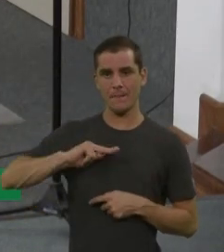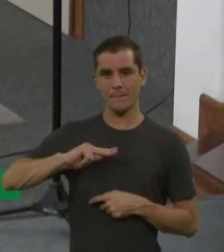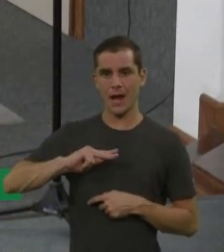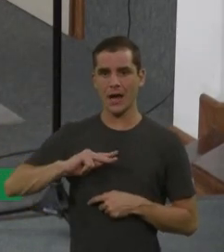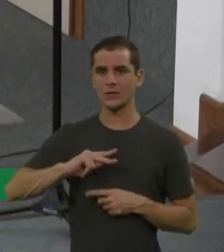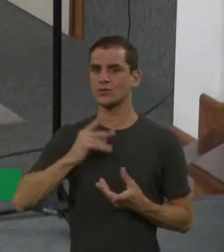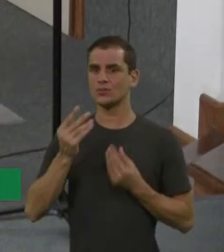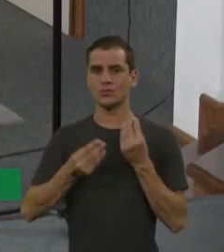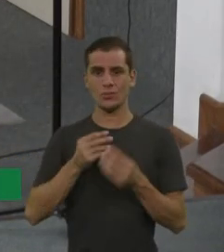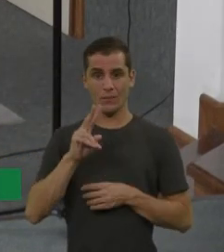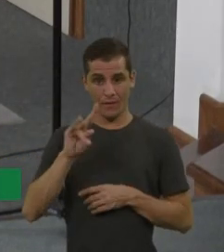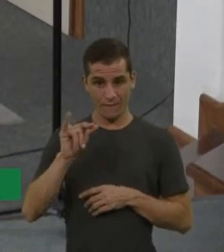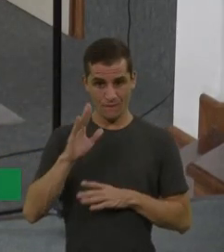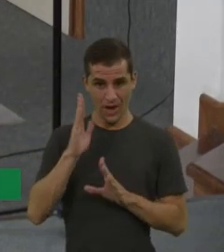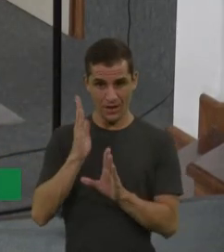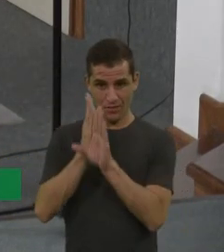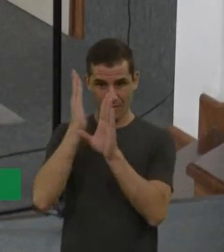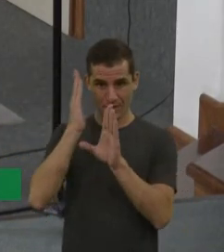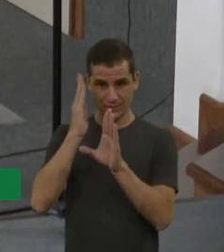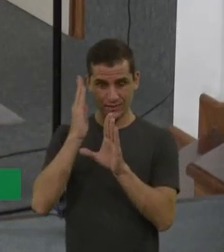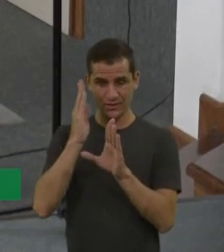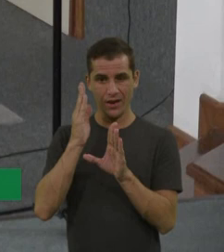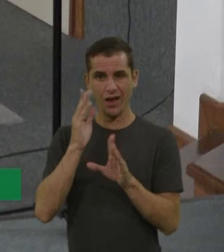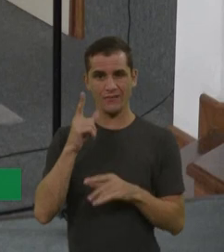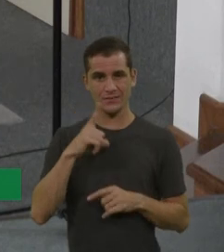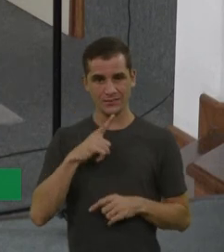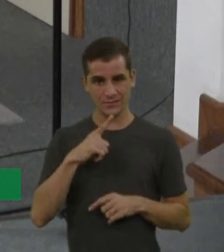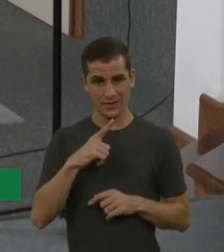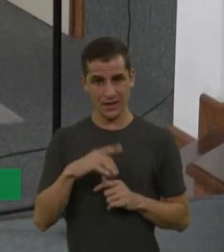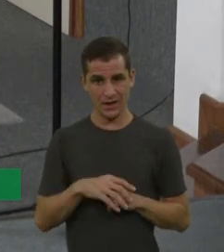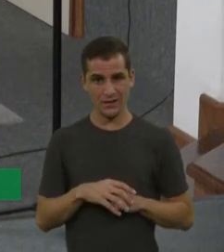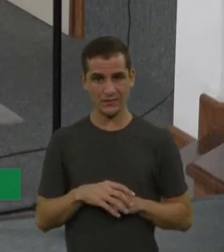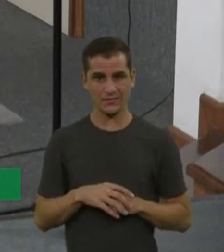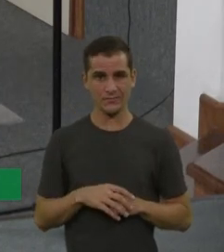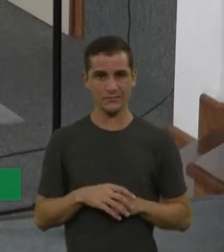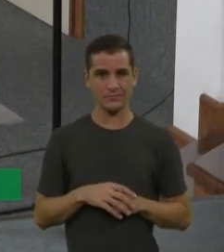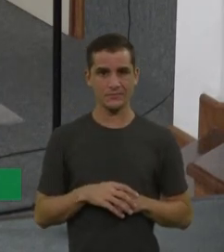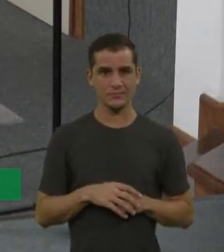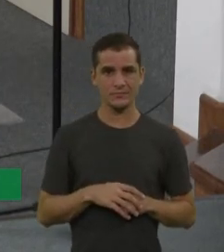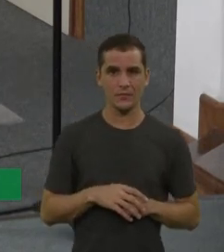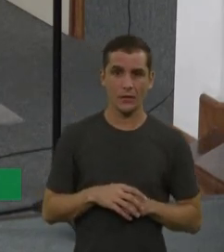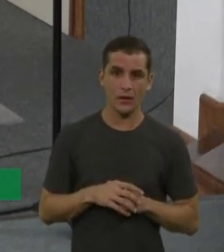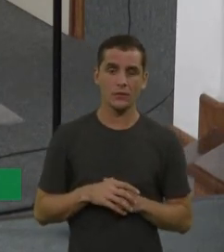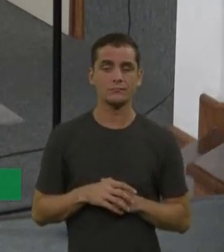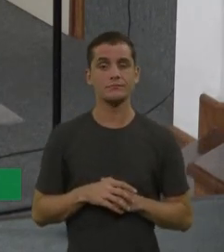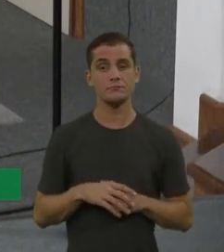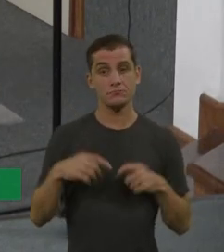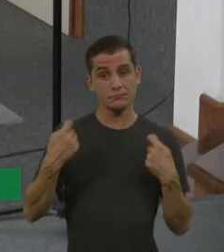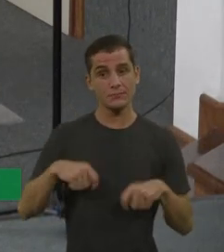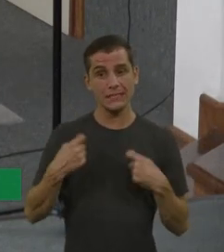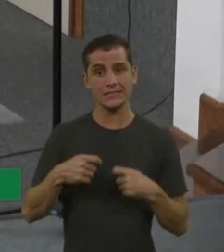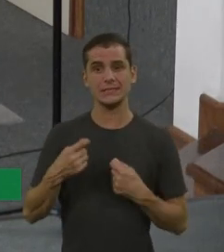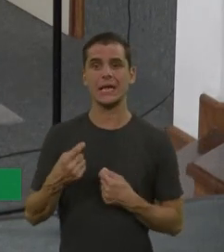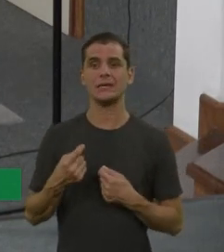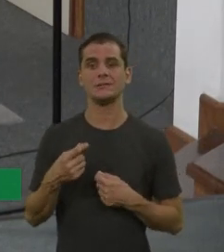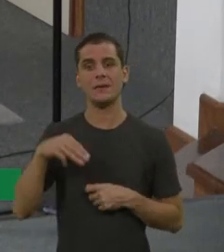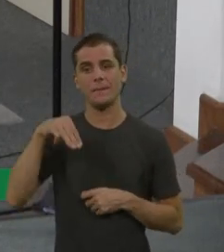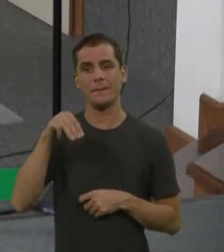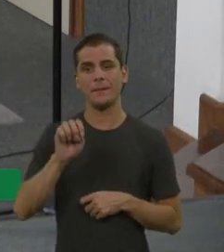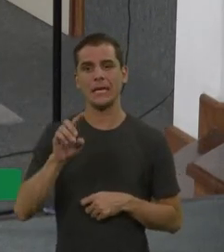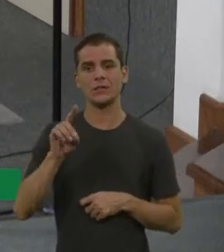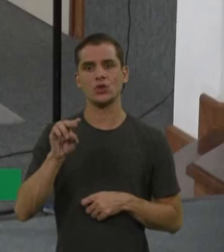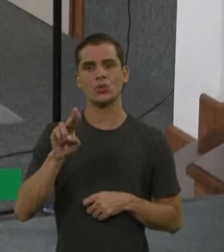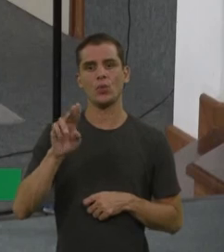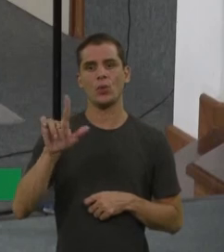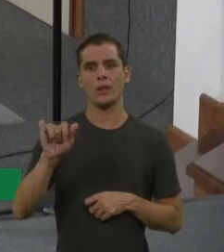compatível, a não ser quem tem um monte de irmão e tal, não sei o Nossa colega pode dizer melhor que eu. Sejam doadores, pensem nisso, né? Agora,